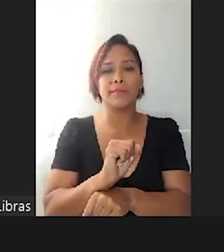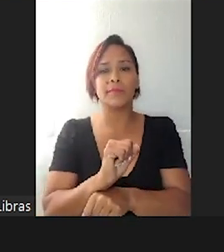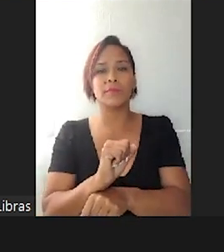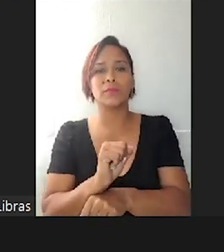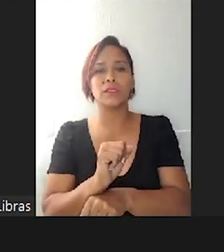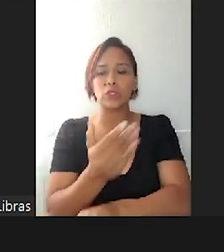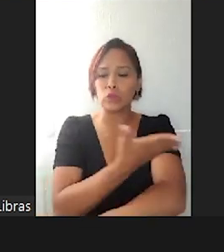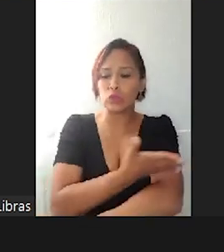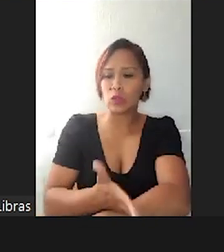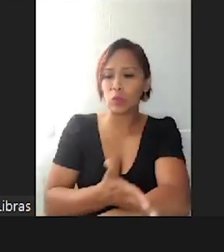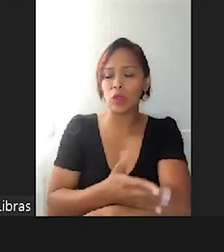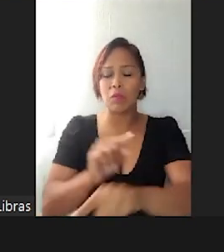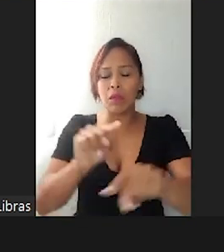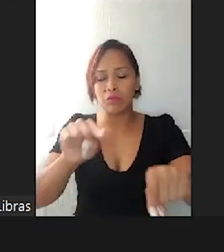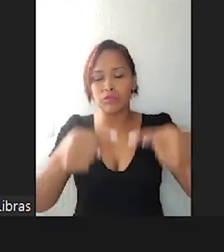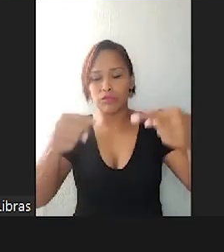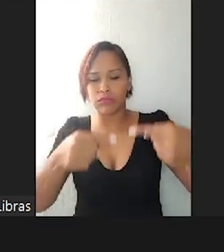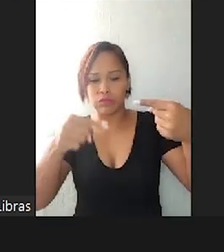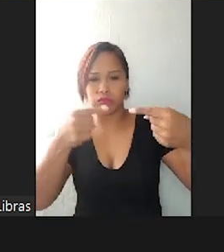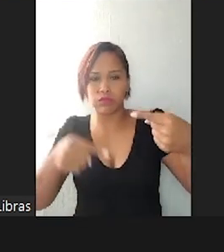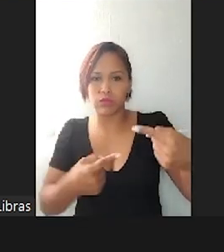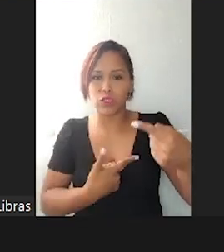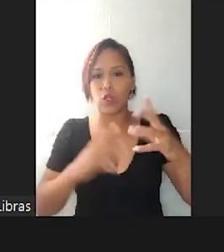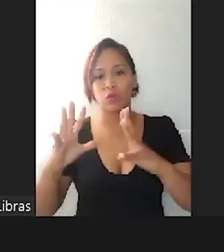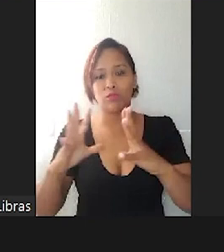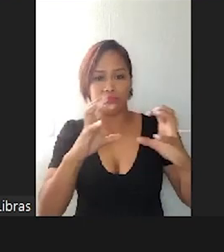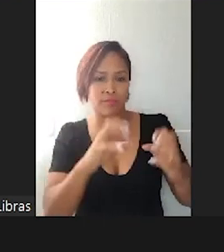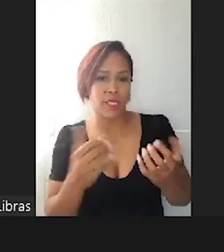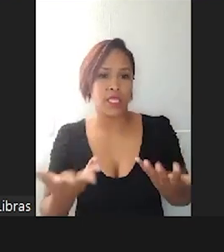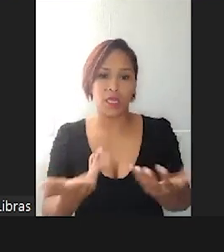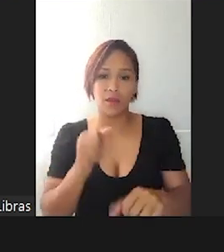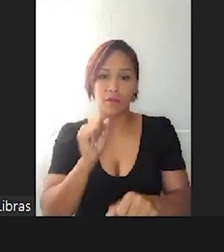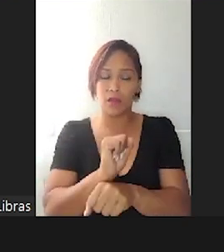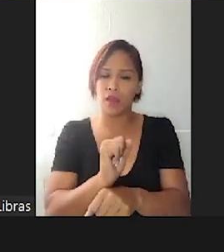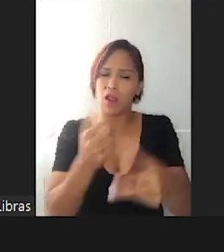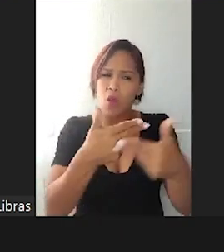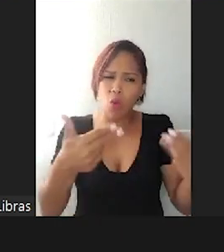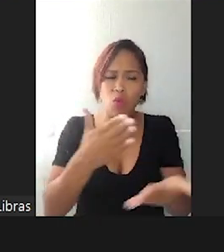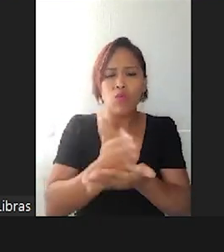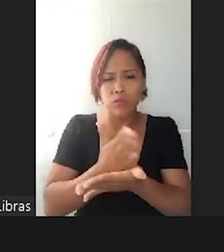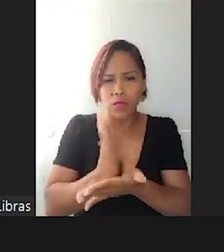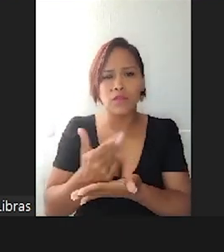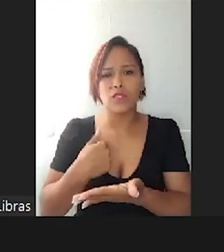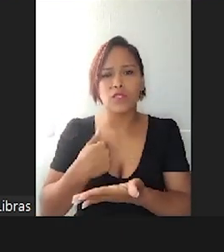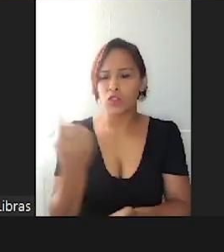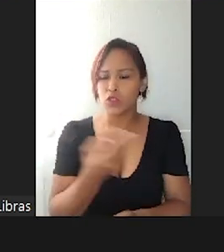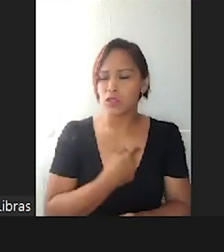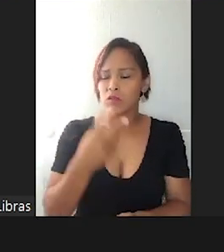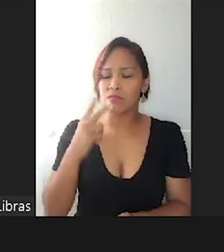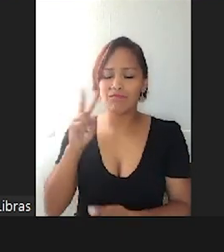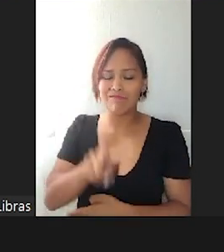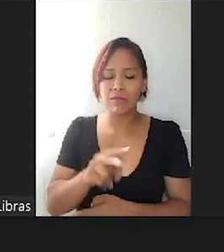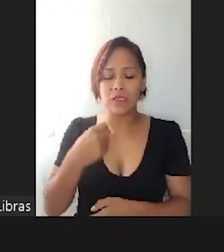desafiadores, com as birras. Muitas vezes a gente entra nessas questões.